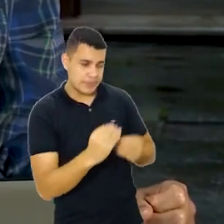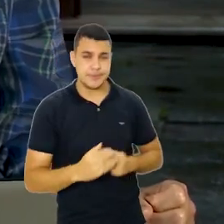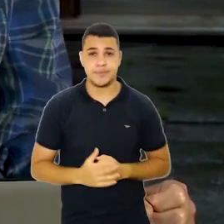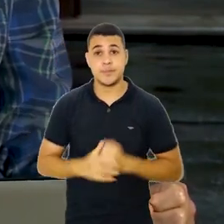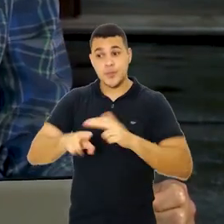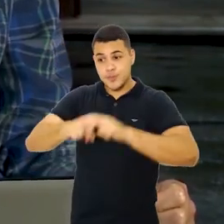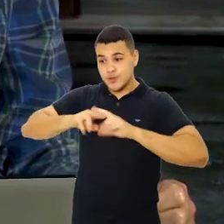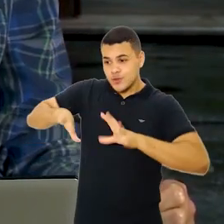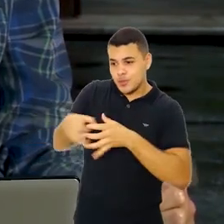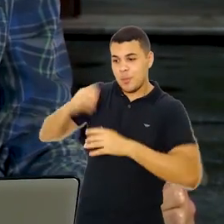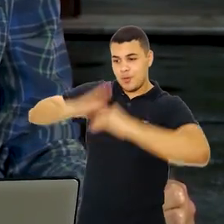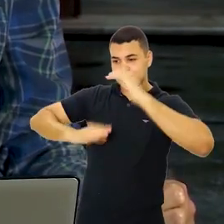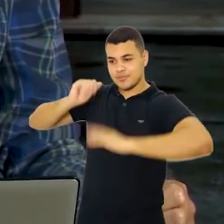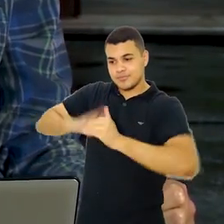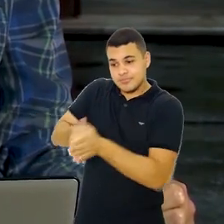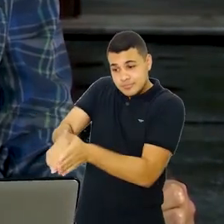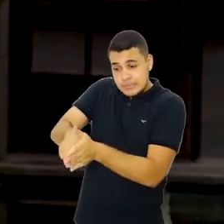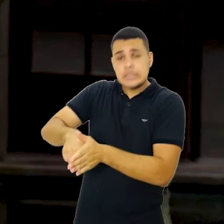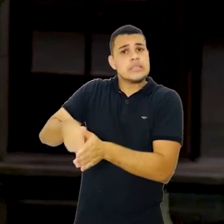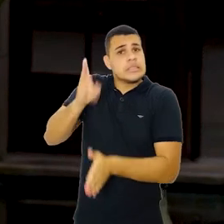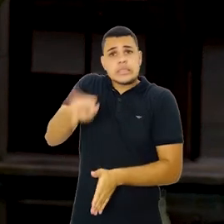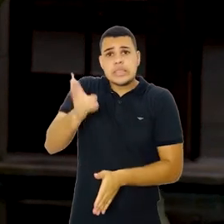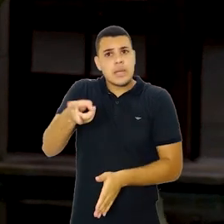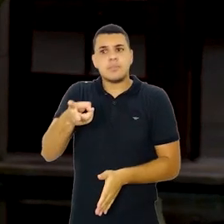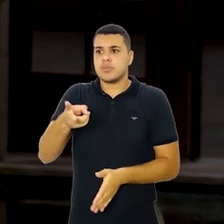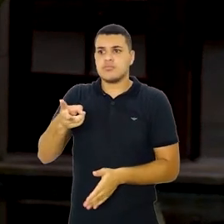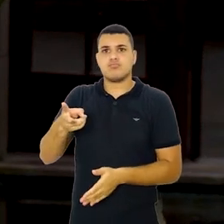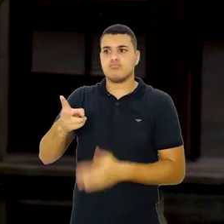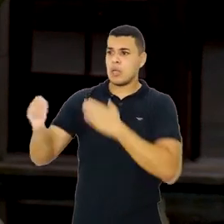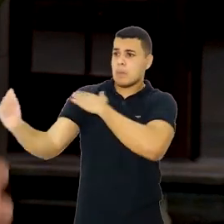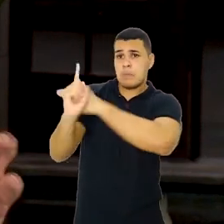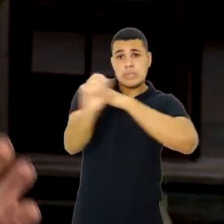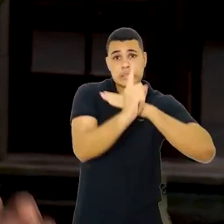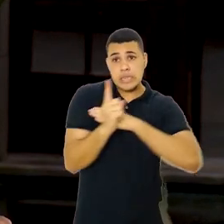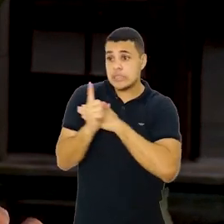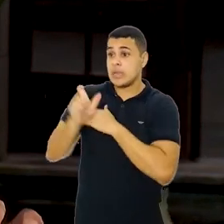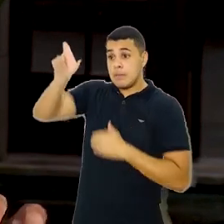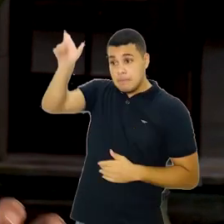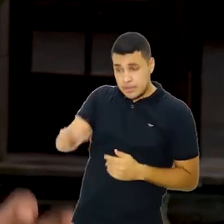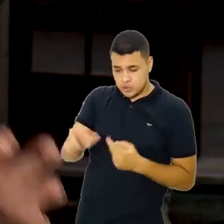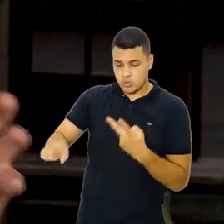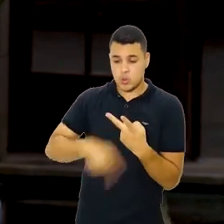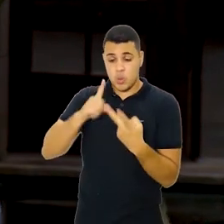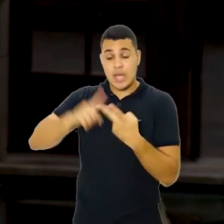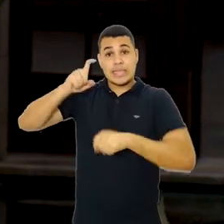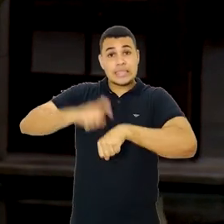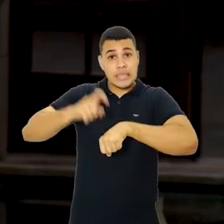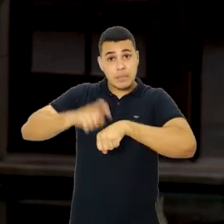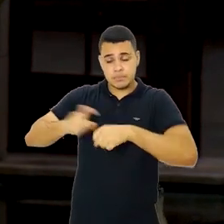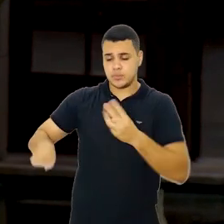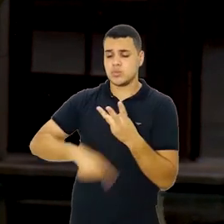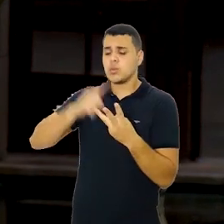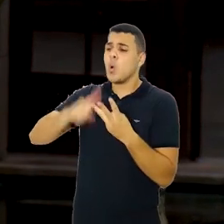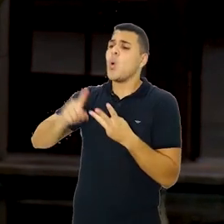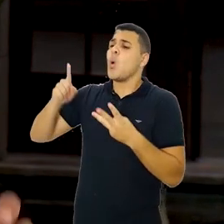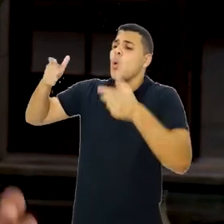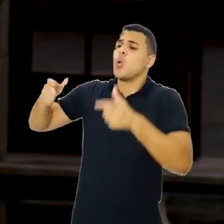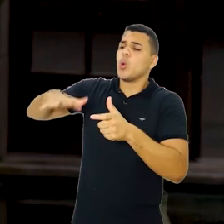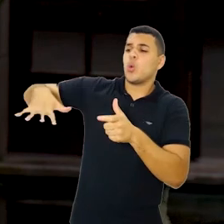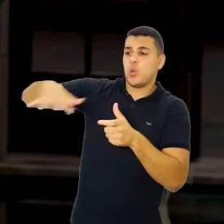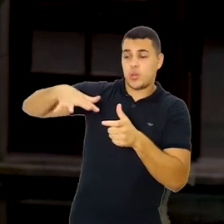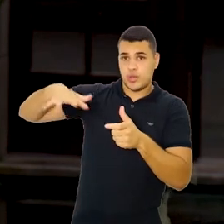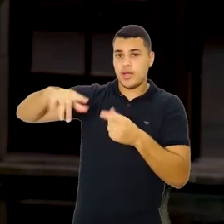Então, temos que trabalhar na epidemiologia, com a pessoa, com o tempo